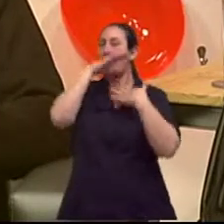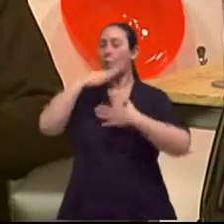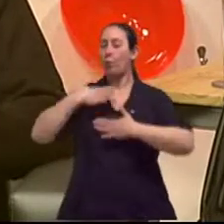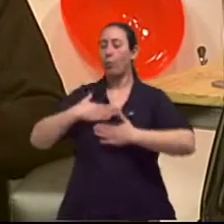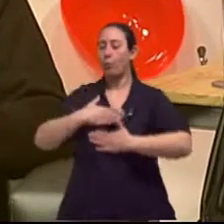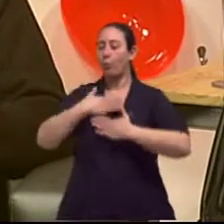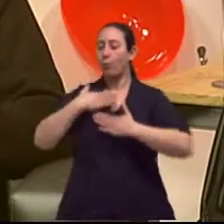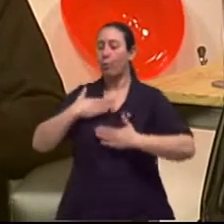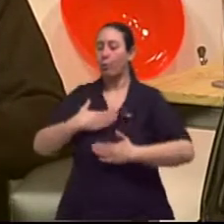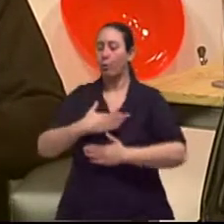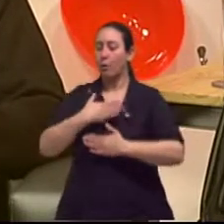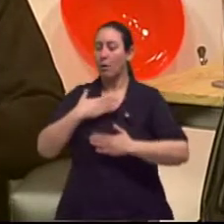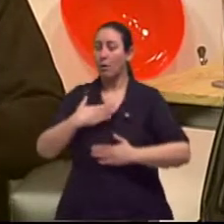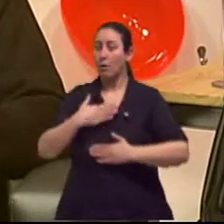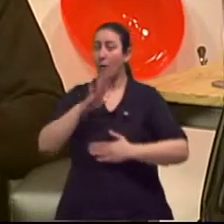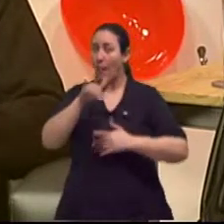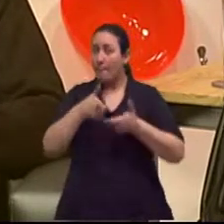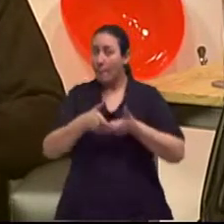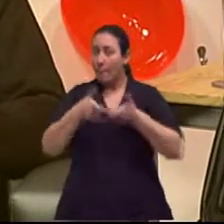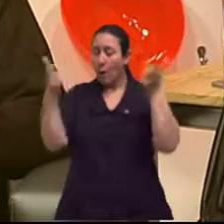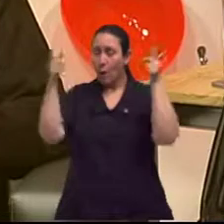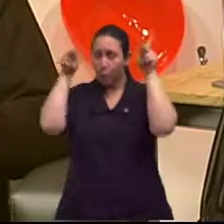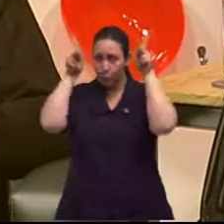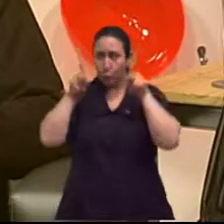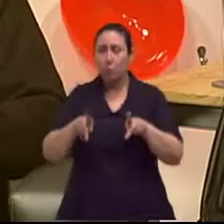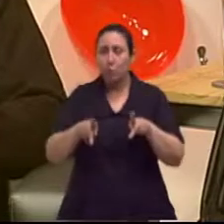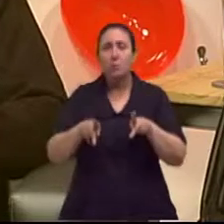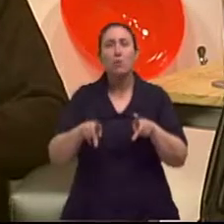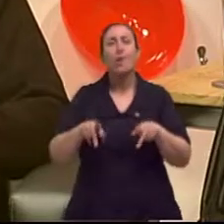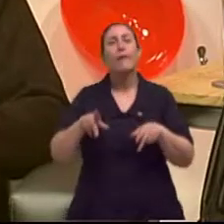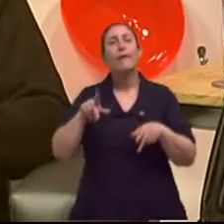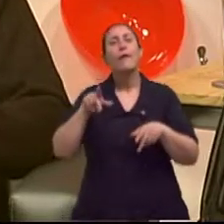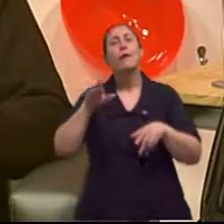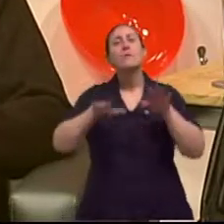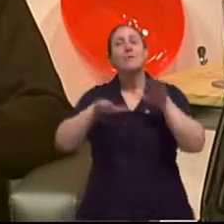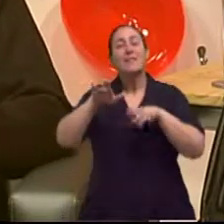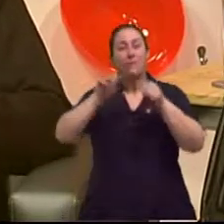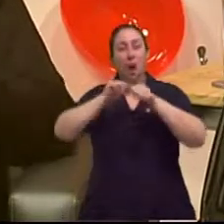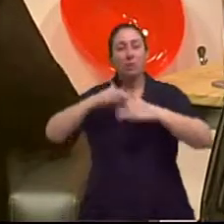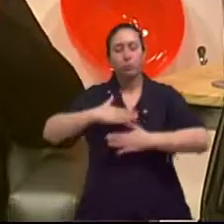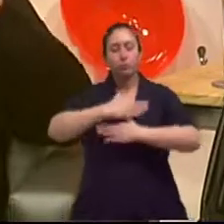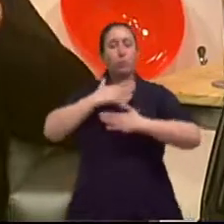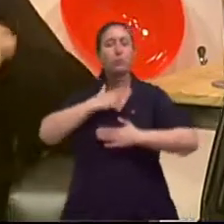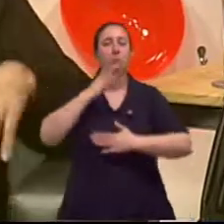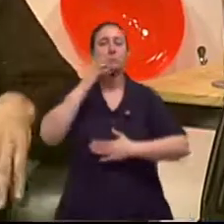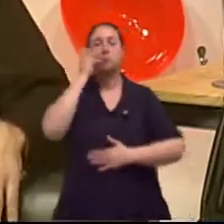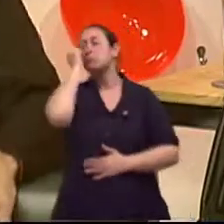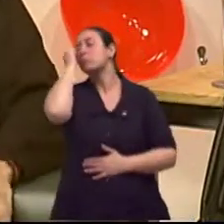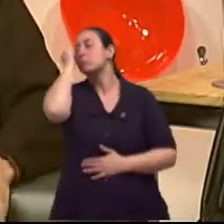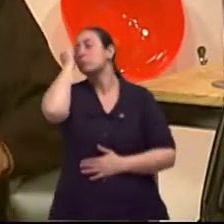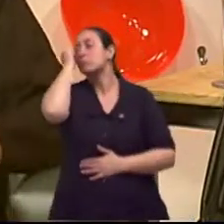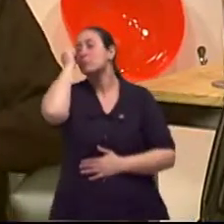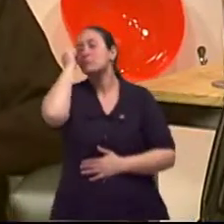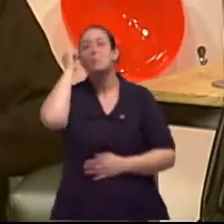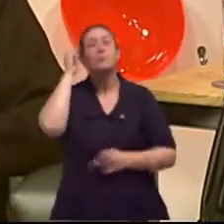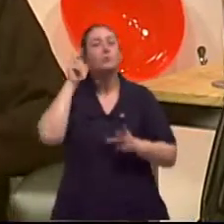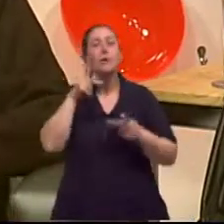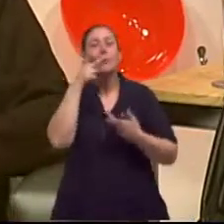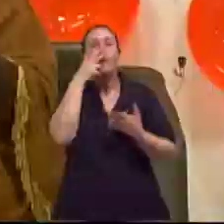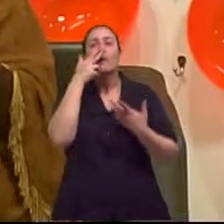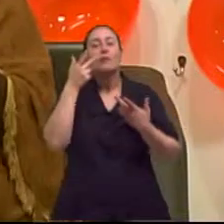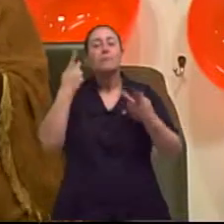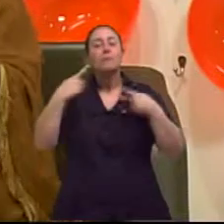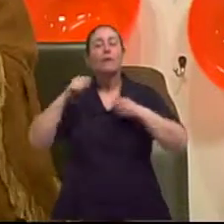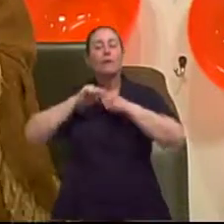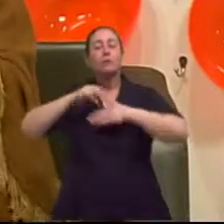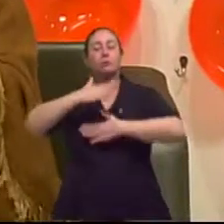a maior parte dos pacientes, quando está fazendo, dormem. Ah, ok. Relaxa tanto que entra no estado